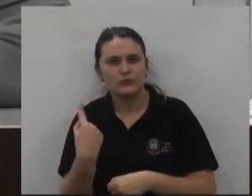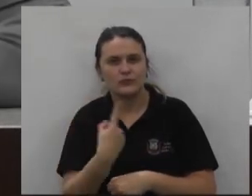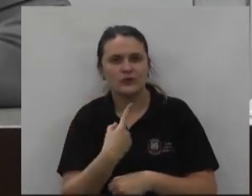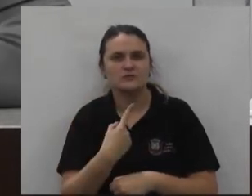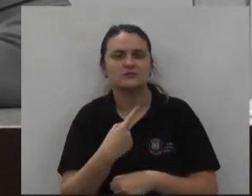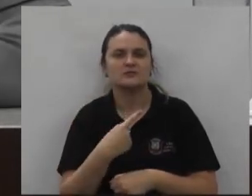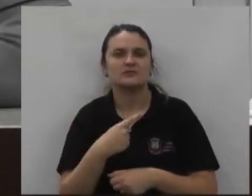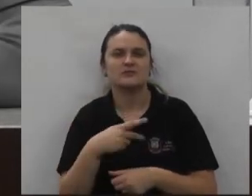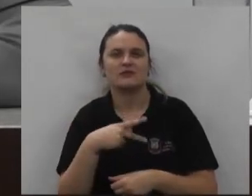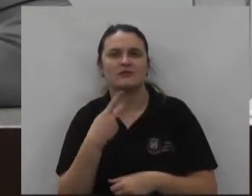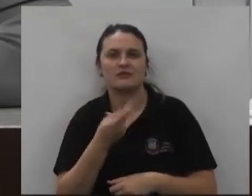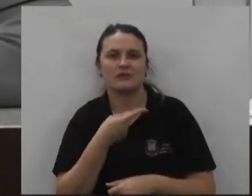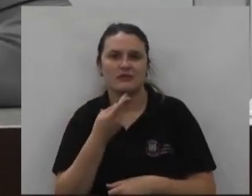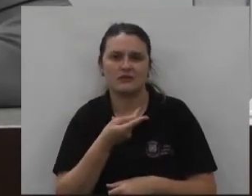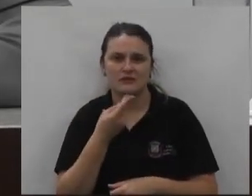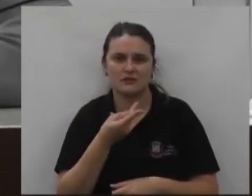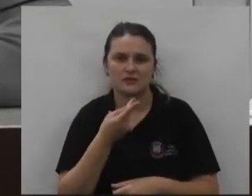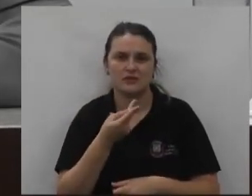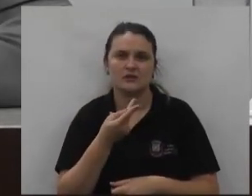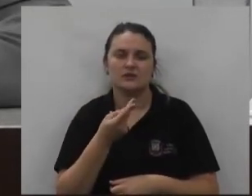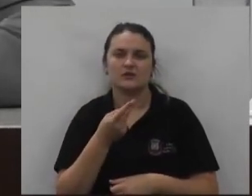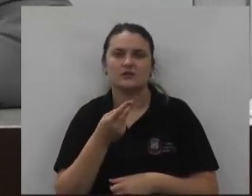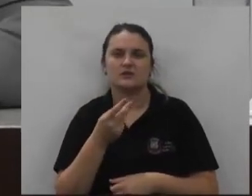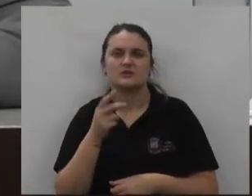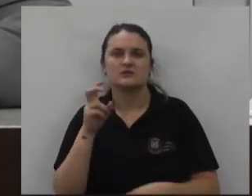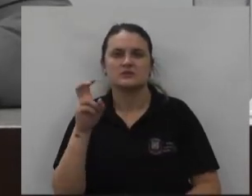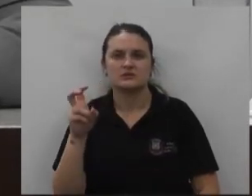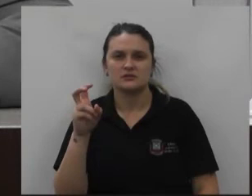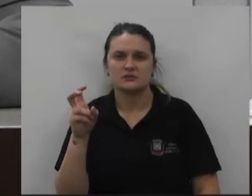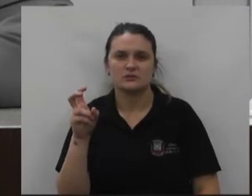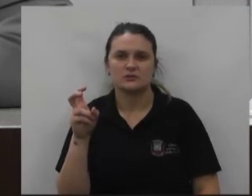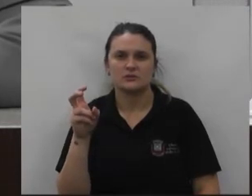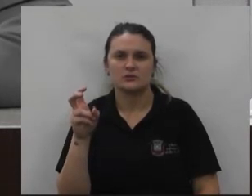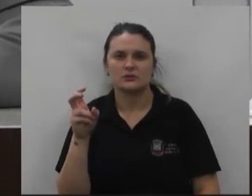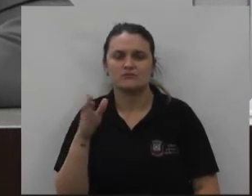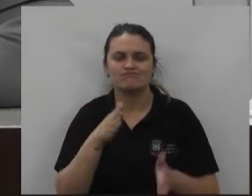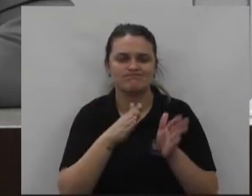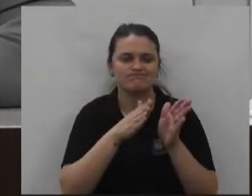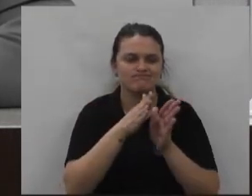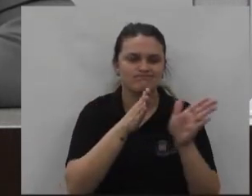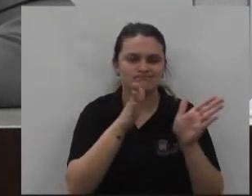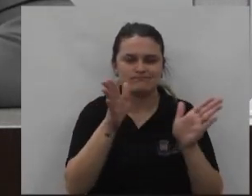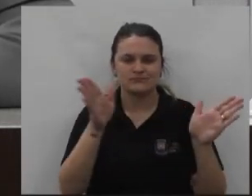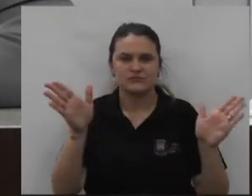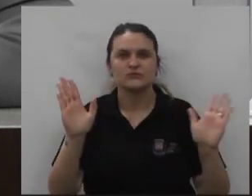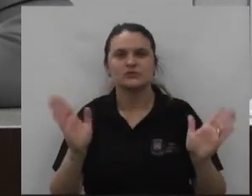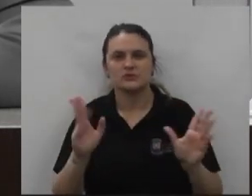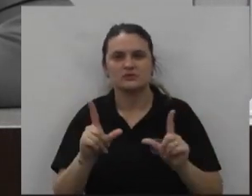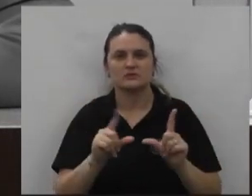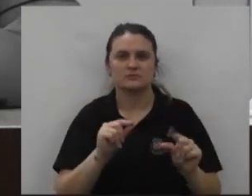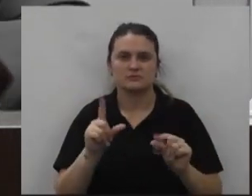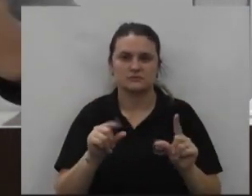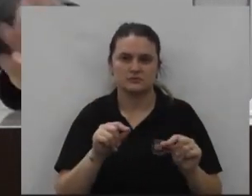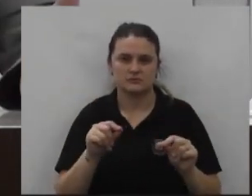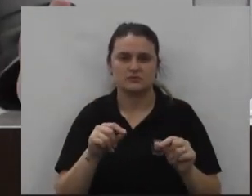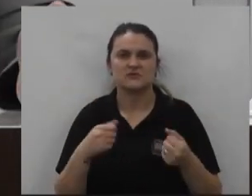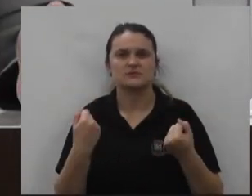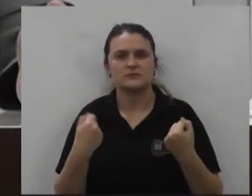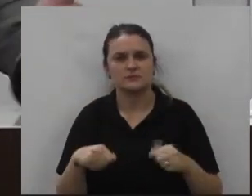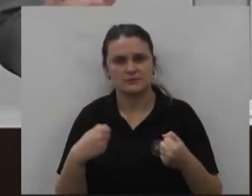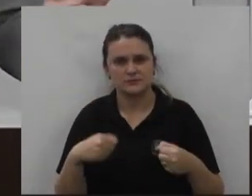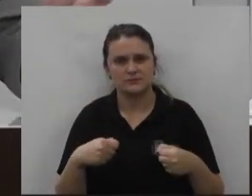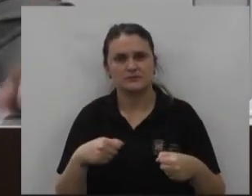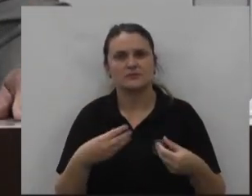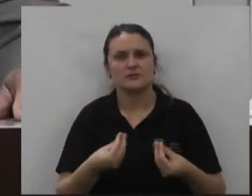estar falando de de 5 5 destinos que os vereadores já decidiram e que